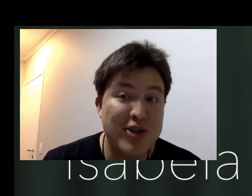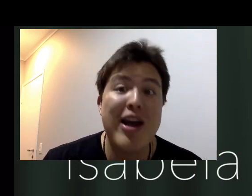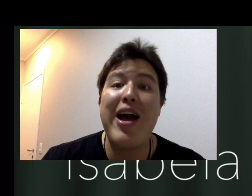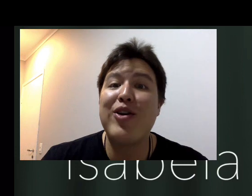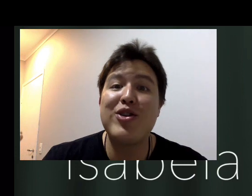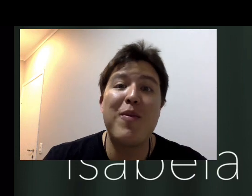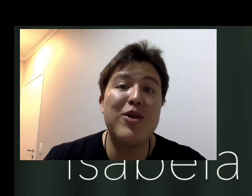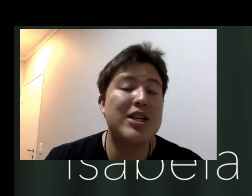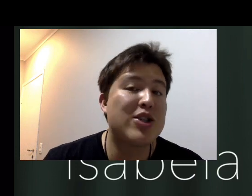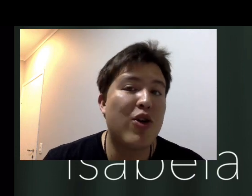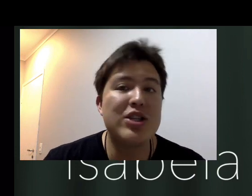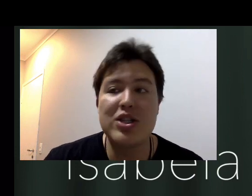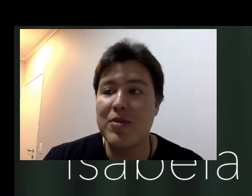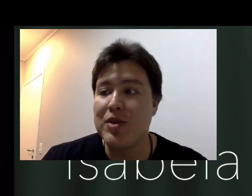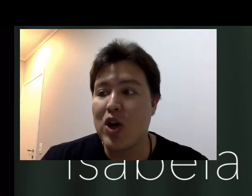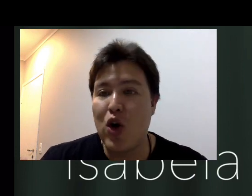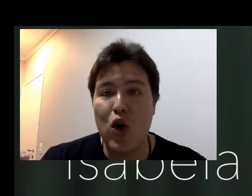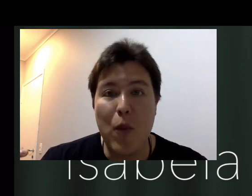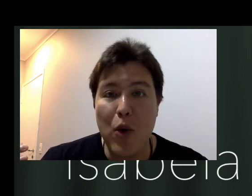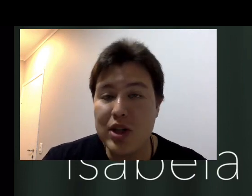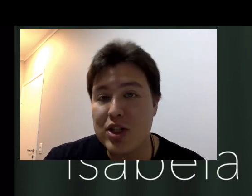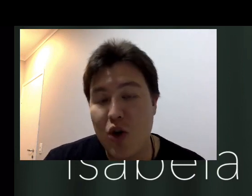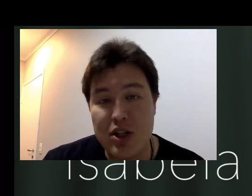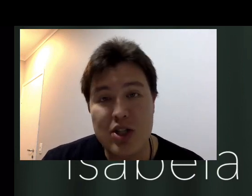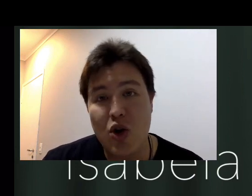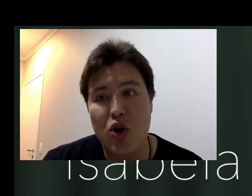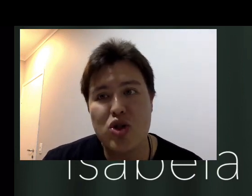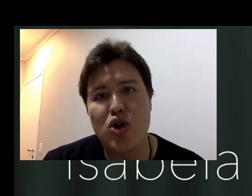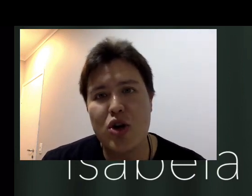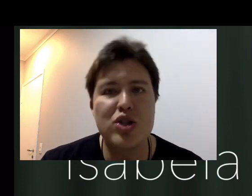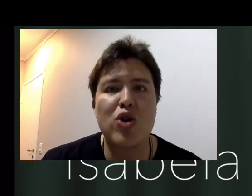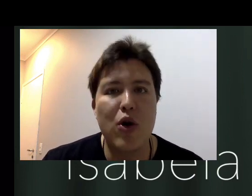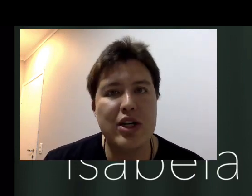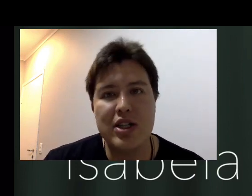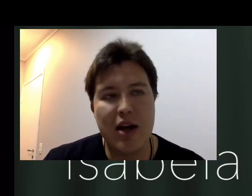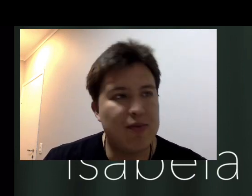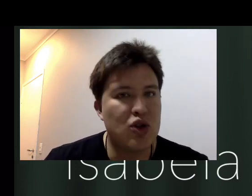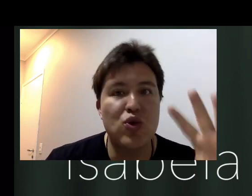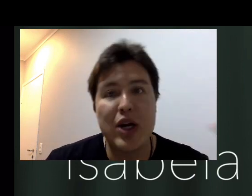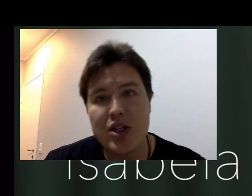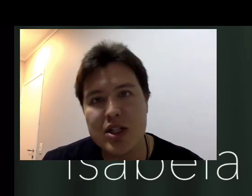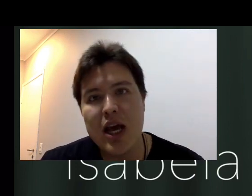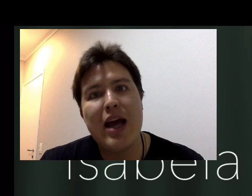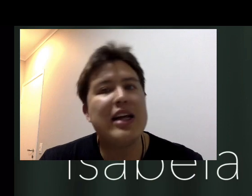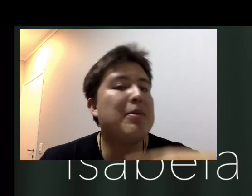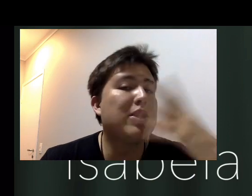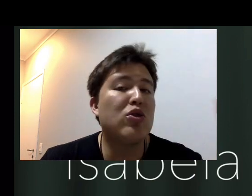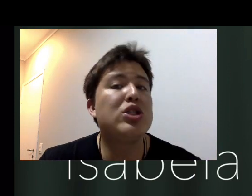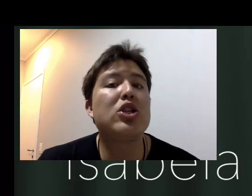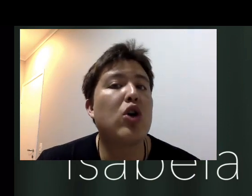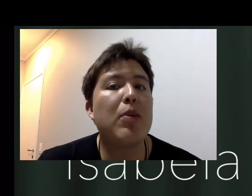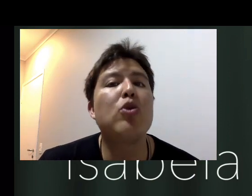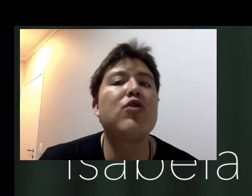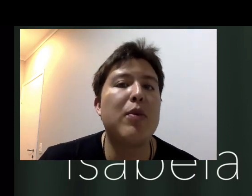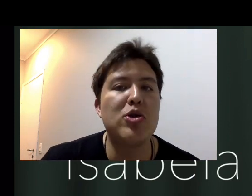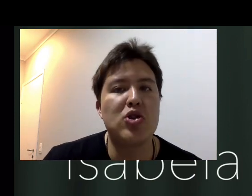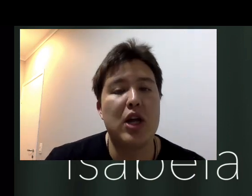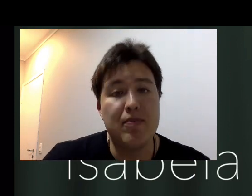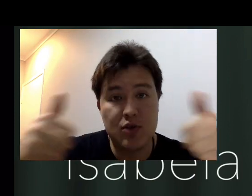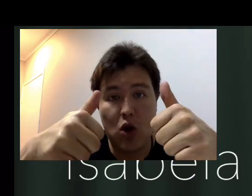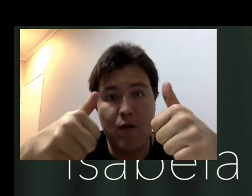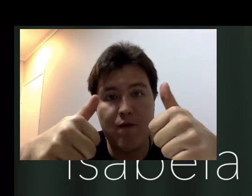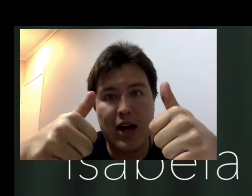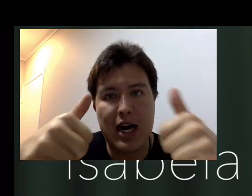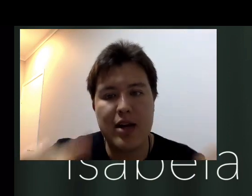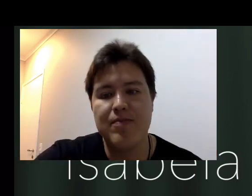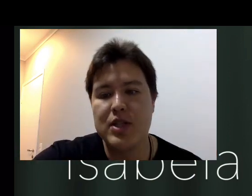vídeos, eu tenho muitas coisas, coloco muitas coisas nos short stories, nos reels, e também tenho um TikTok muito famoso,